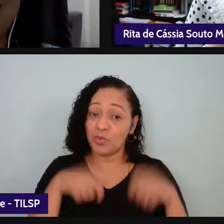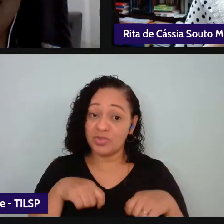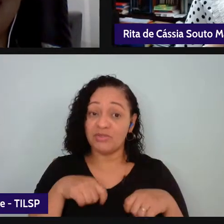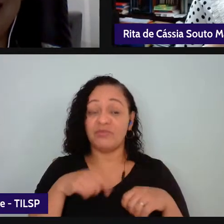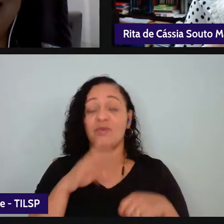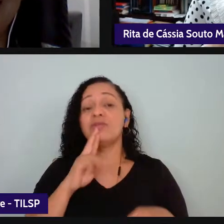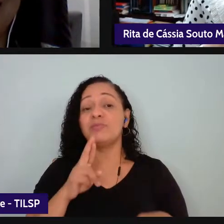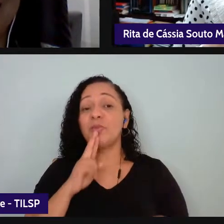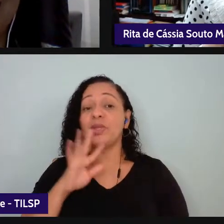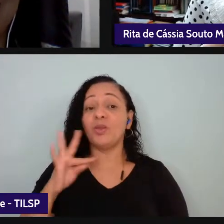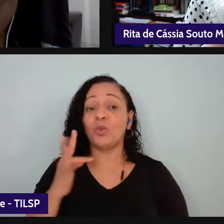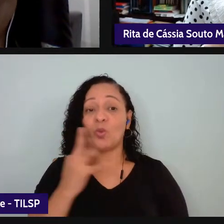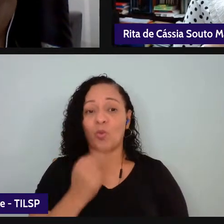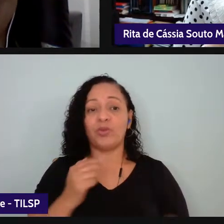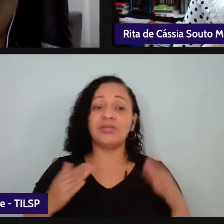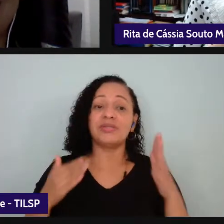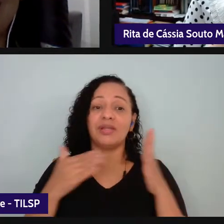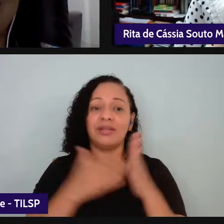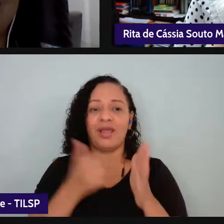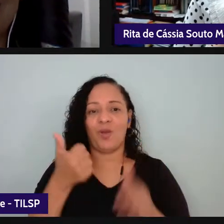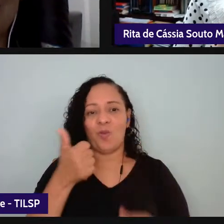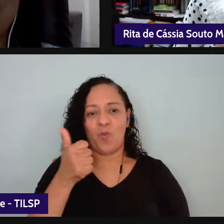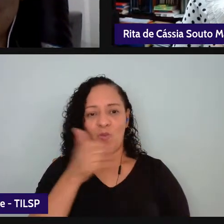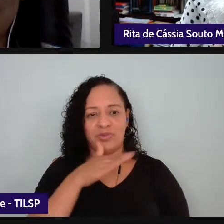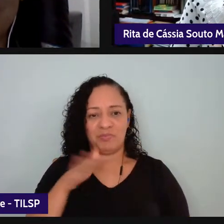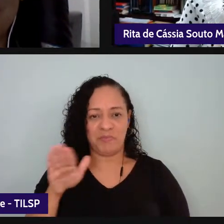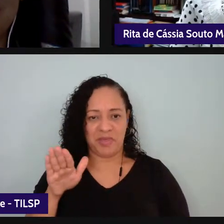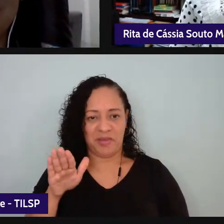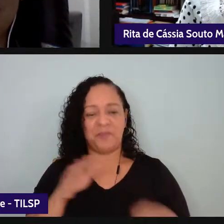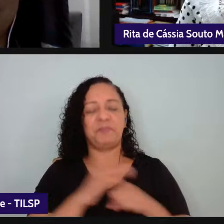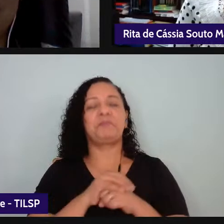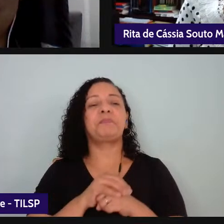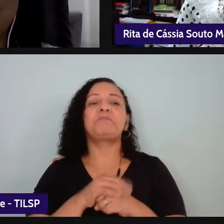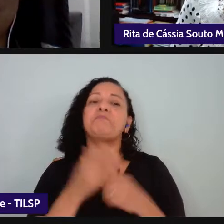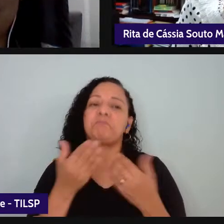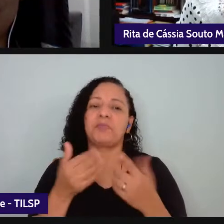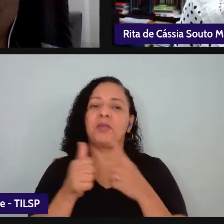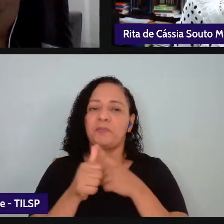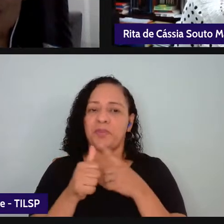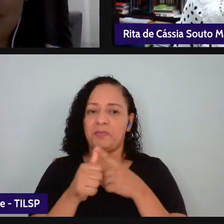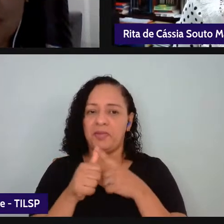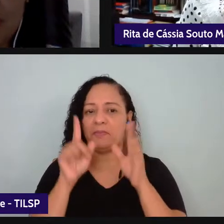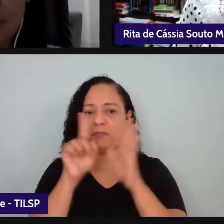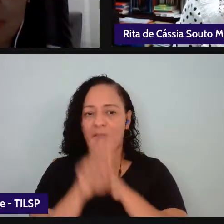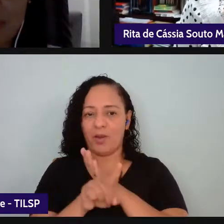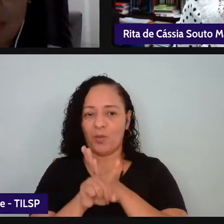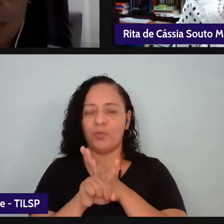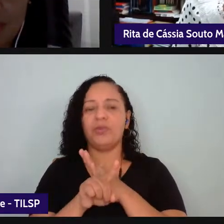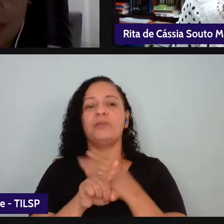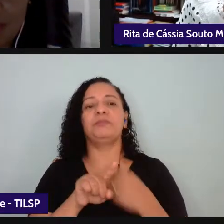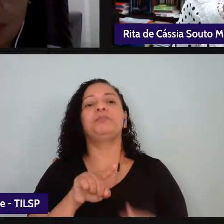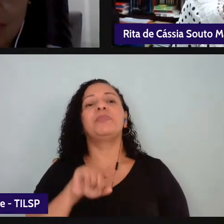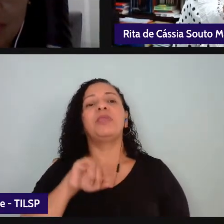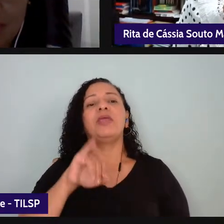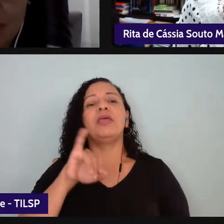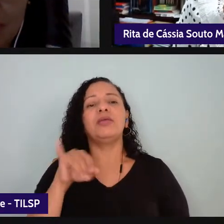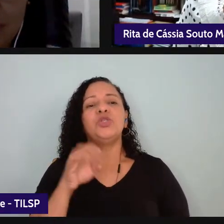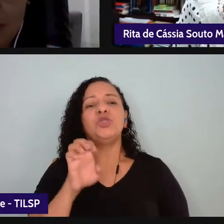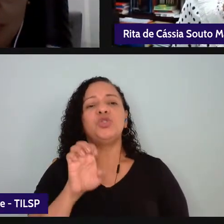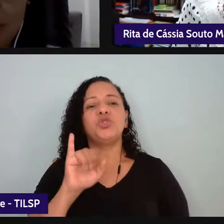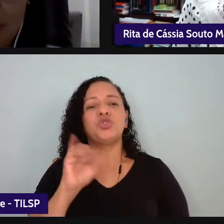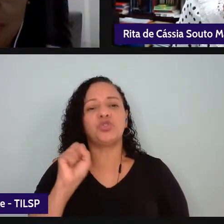né o nosso horário a nossa primeira pergunta foi Jason Araújo que fez ele